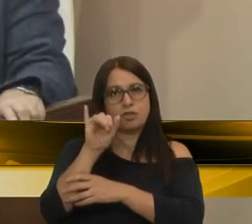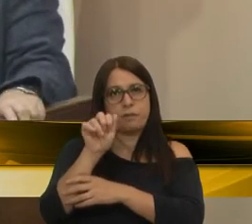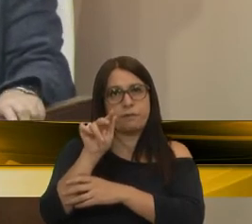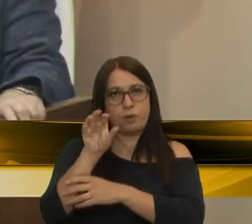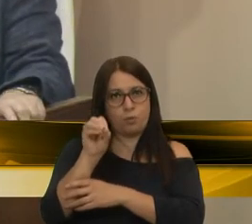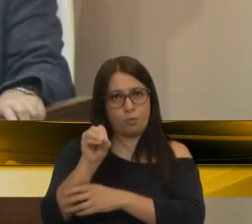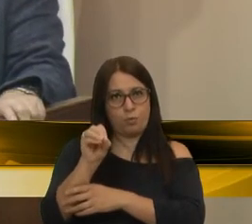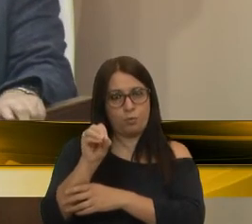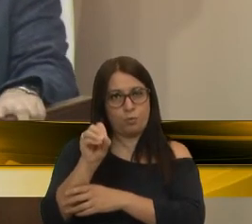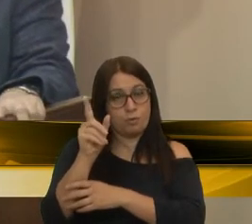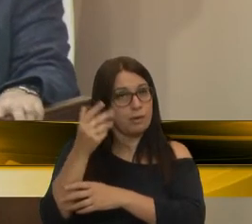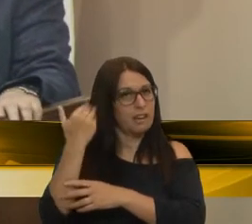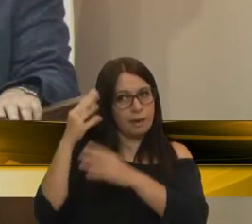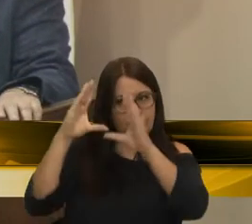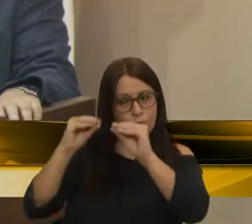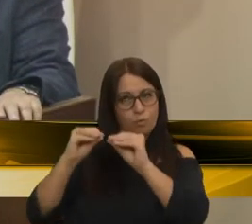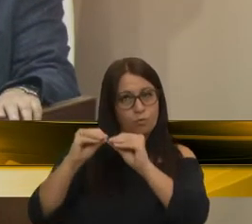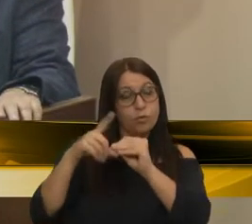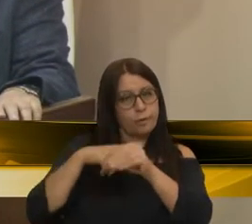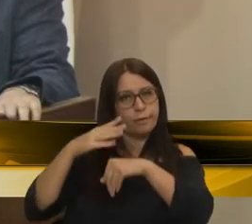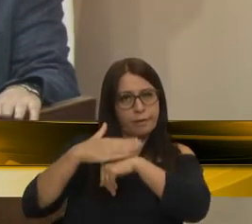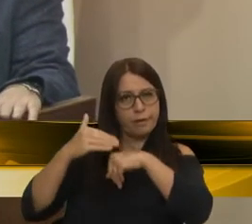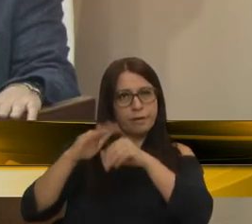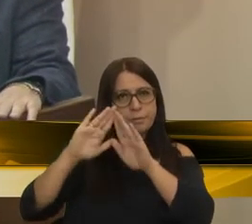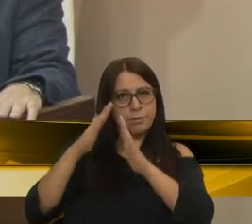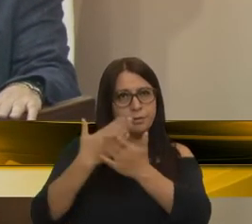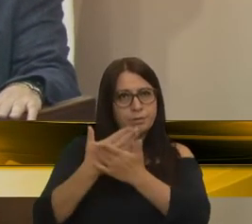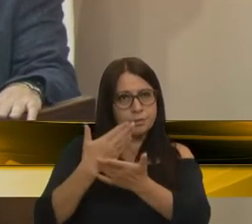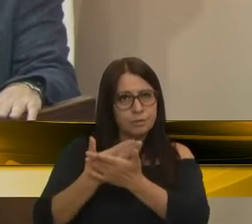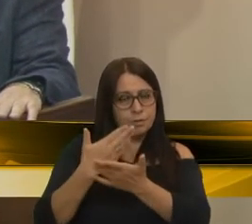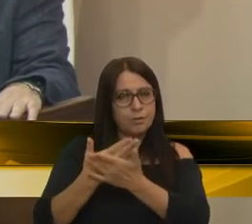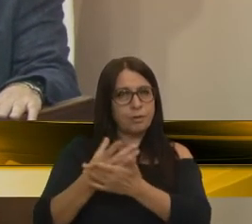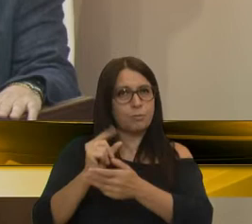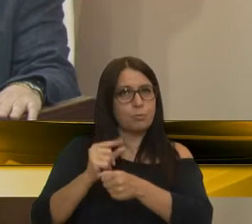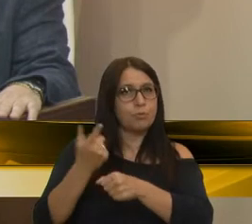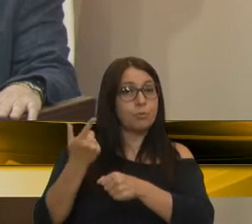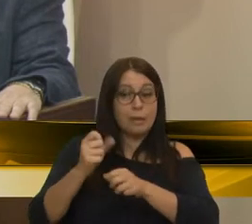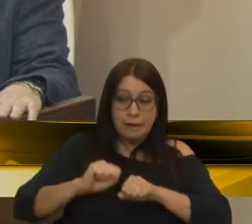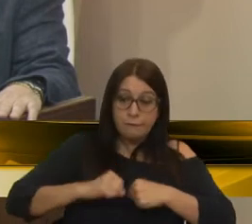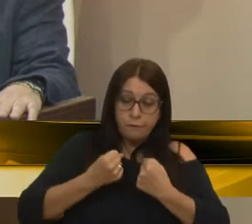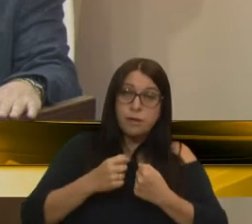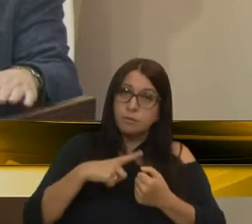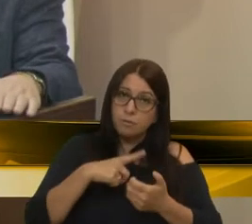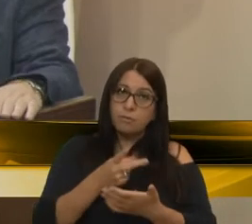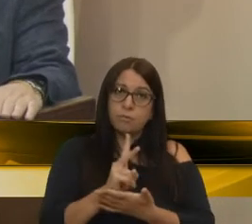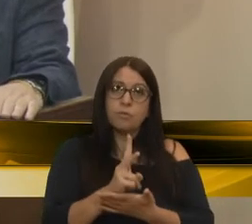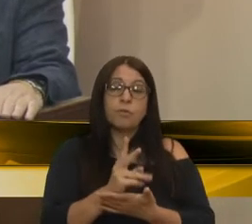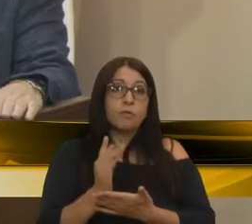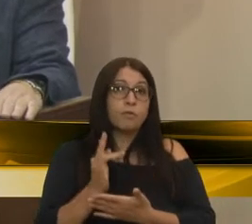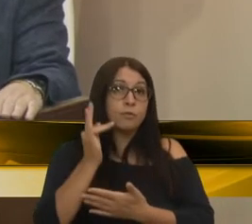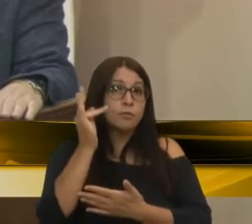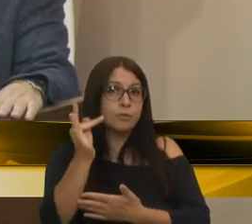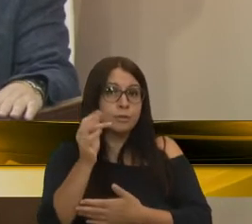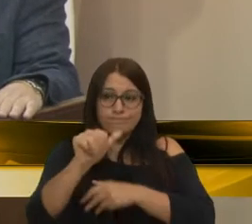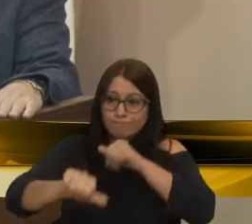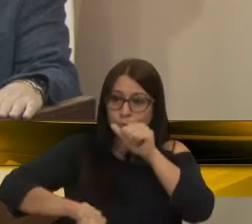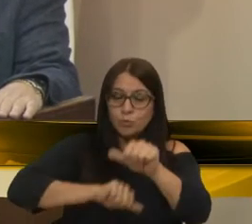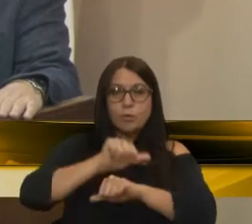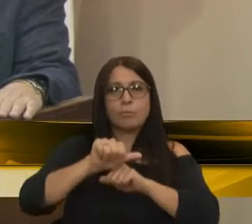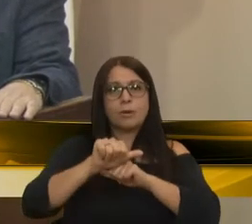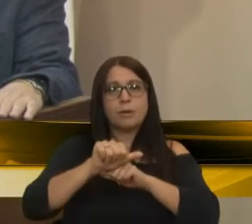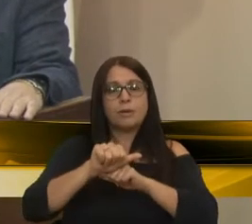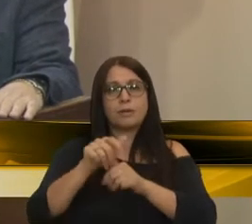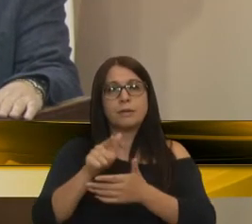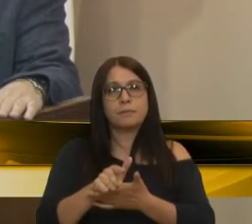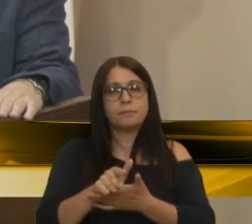e tenho muito carinho por aquela escola e desde muito defendo que ela deva futuramente se transformar na